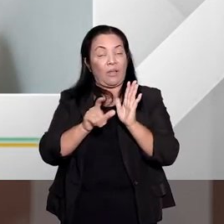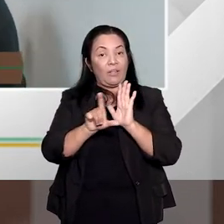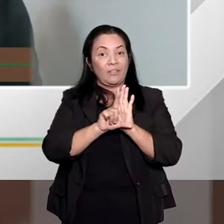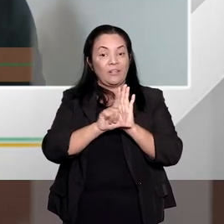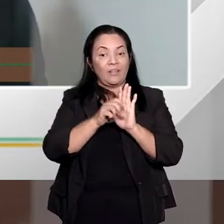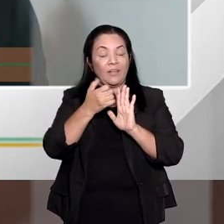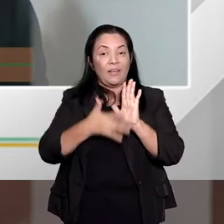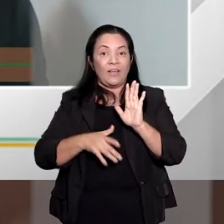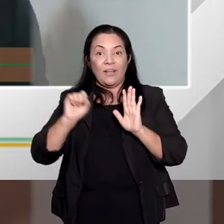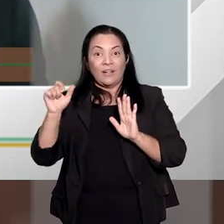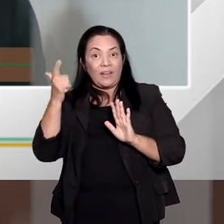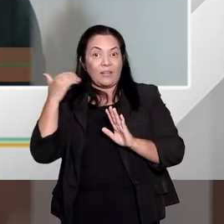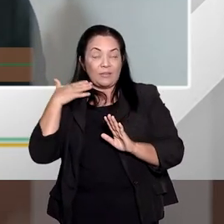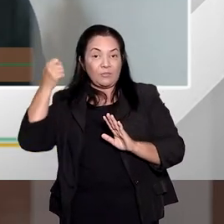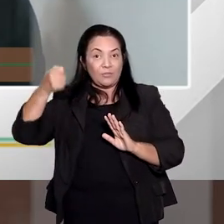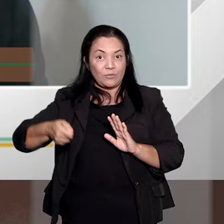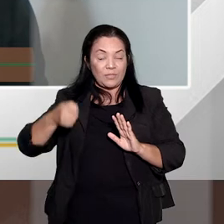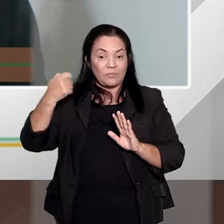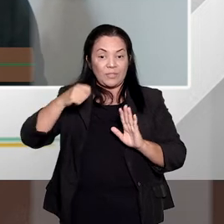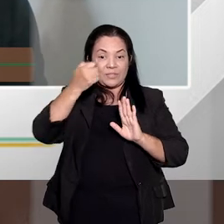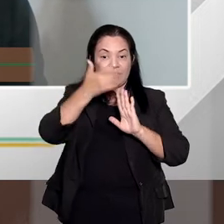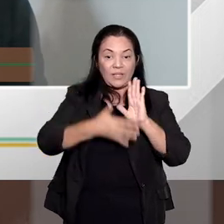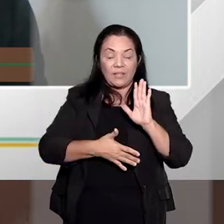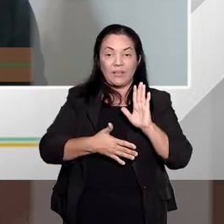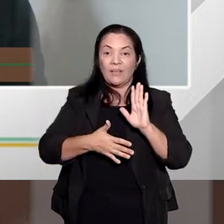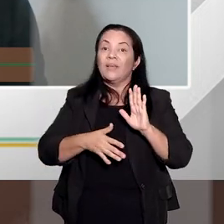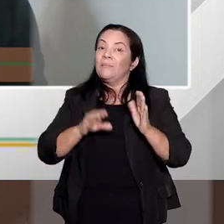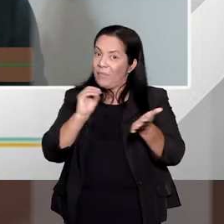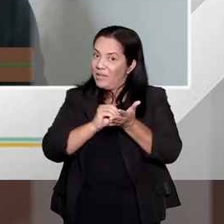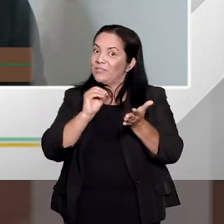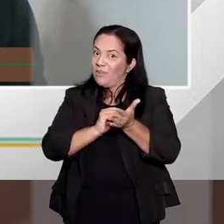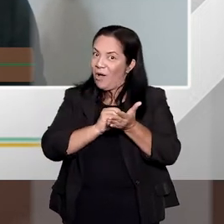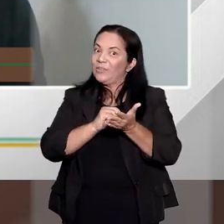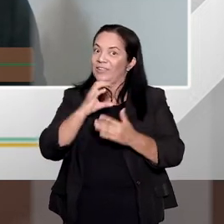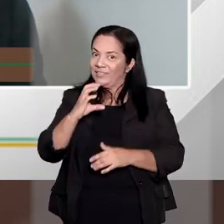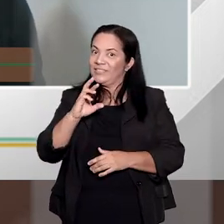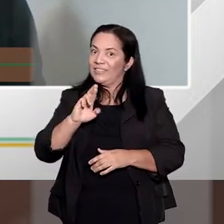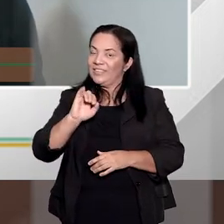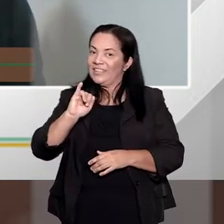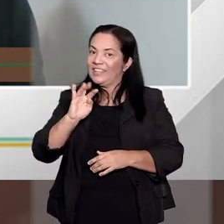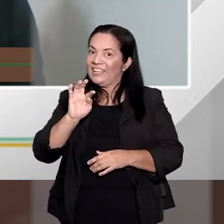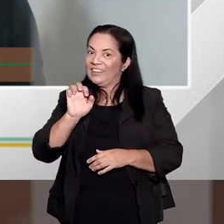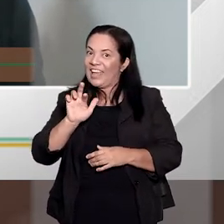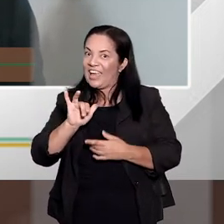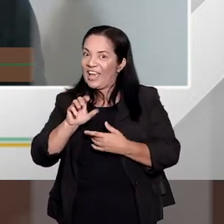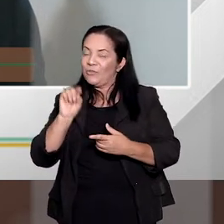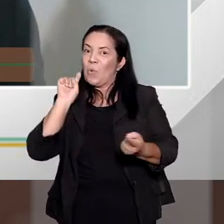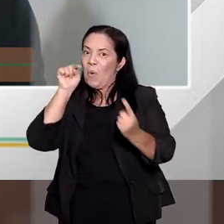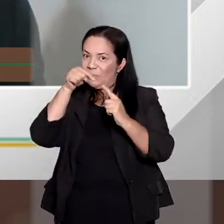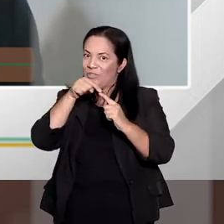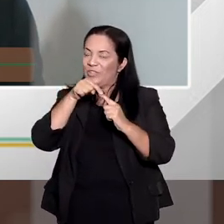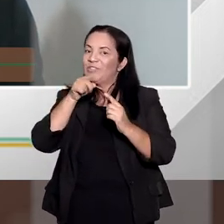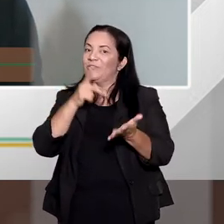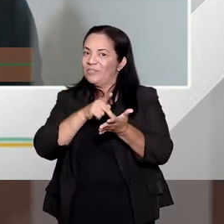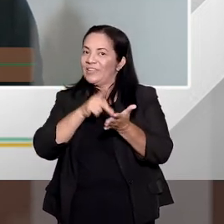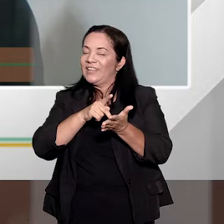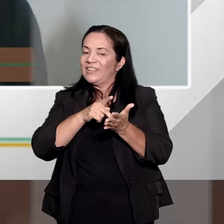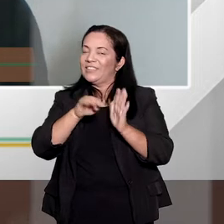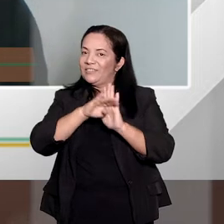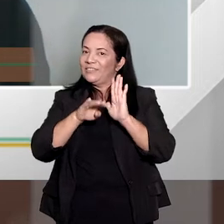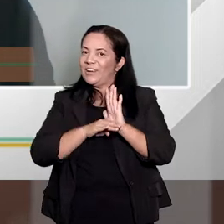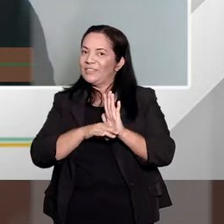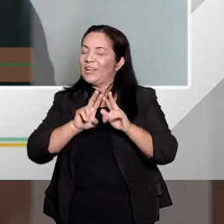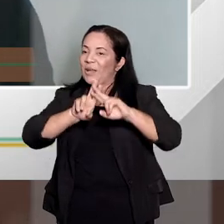juiz vai ter que fundamentar, mas a ausência de um critério objetivo faz a doutrina e a